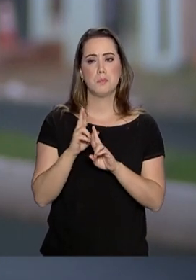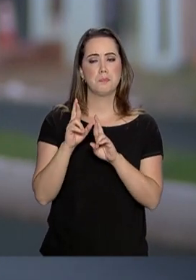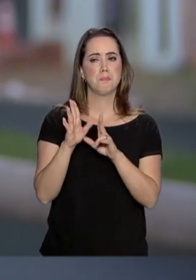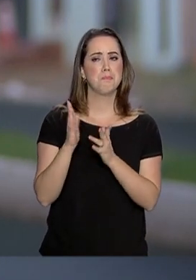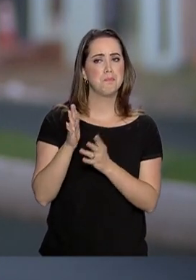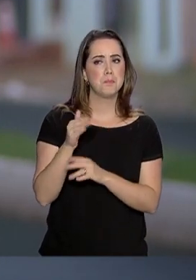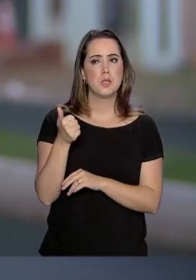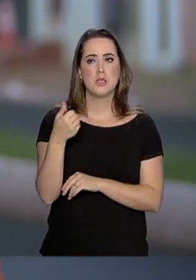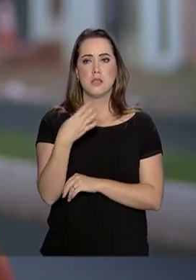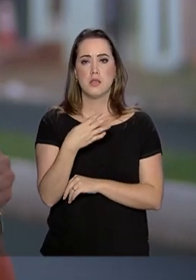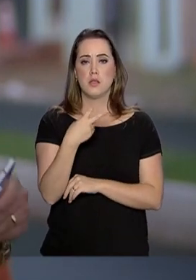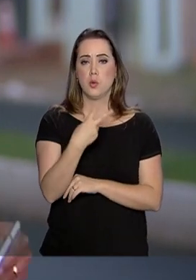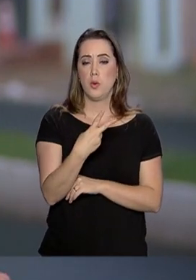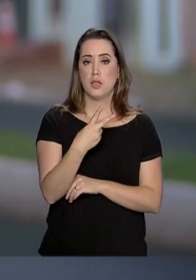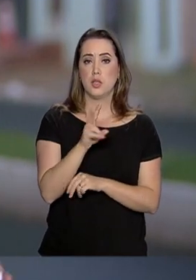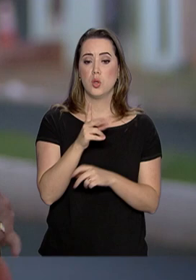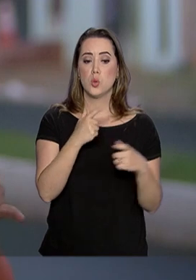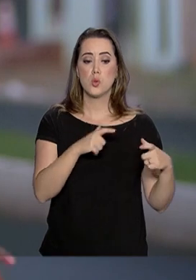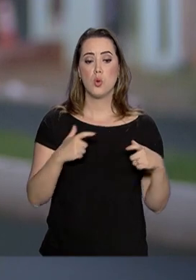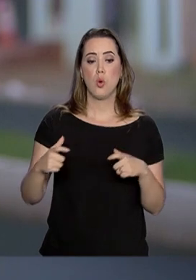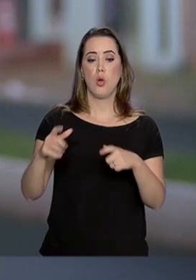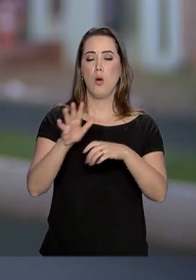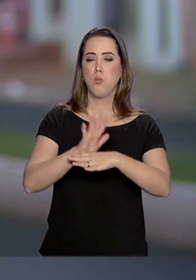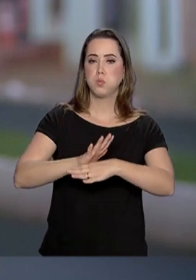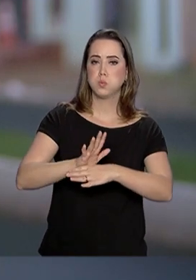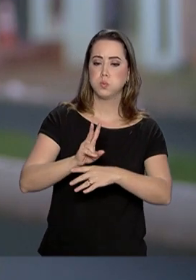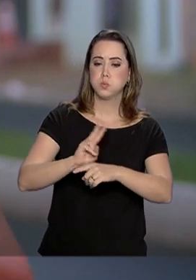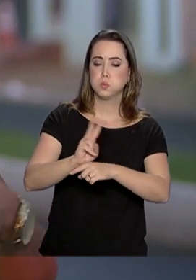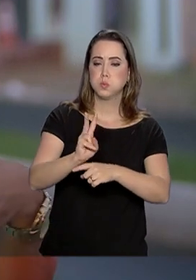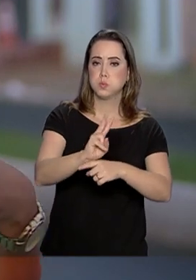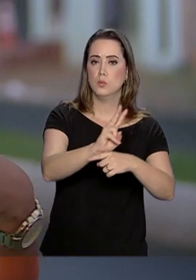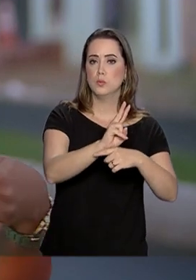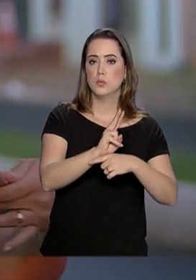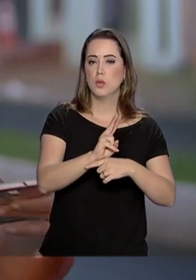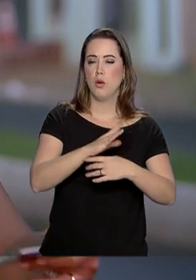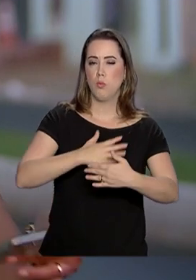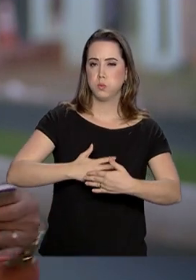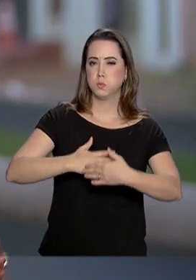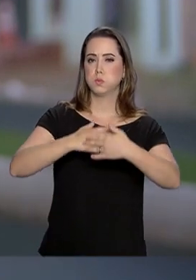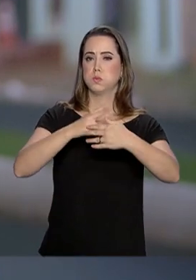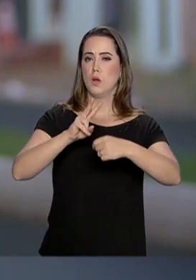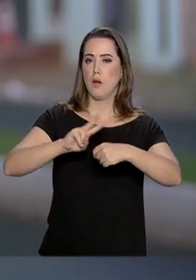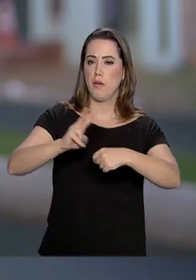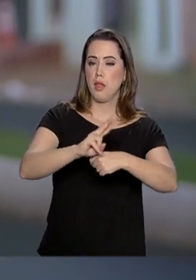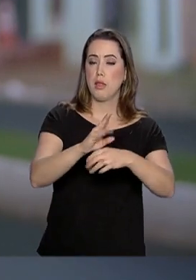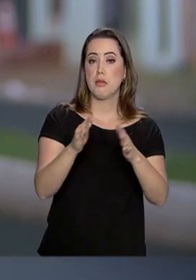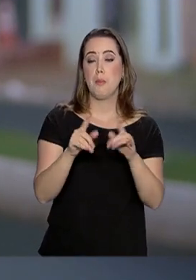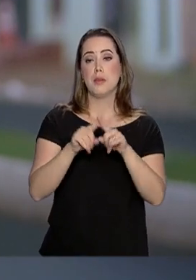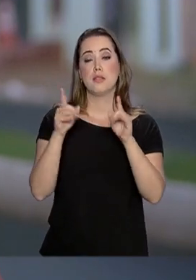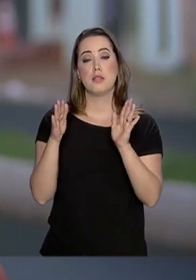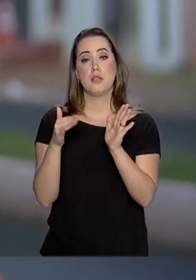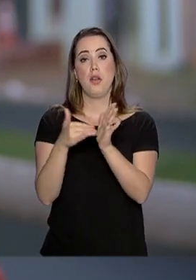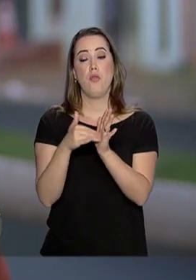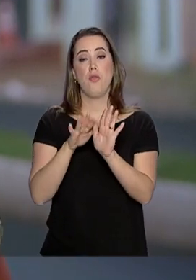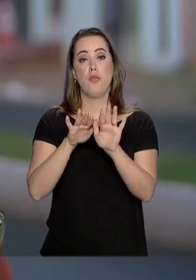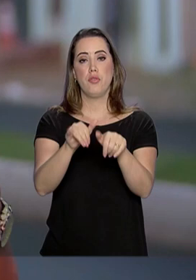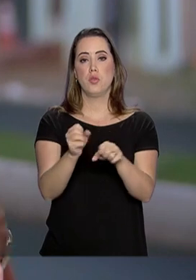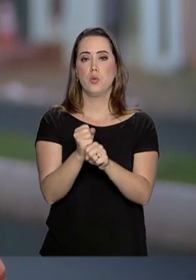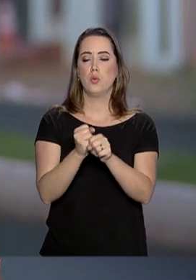142 barragens sejam vistoriadas até maio e depois, mas até o fim do ano, a ideia é que cheguem a